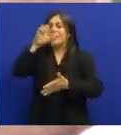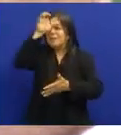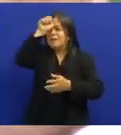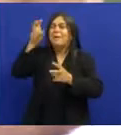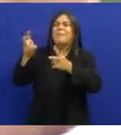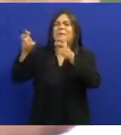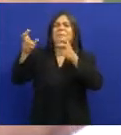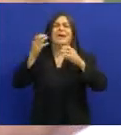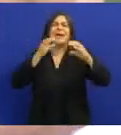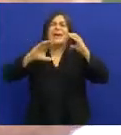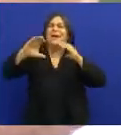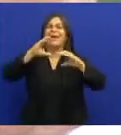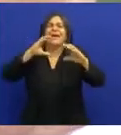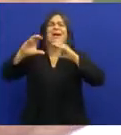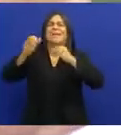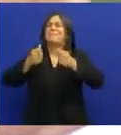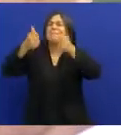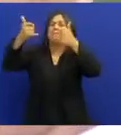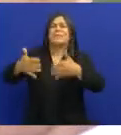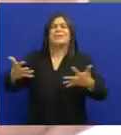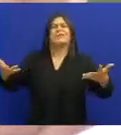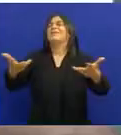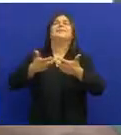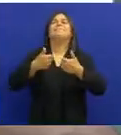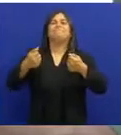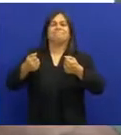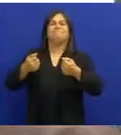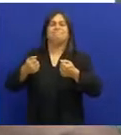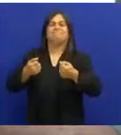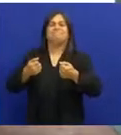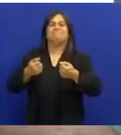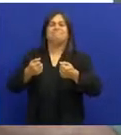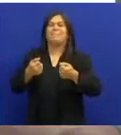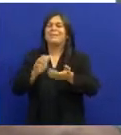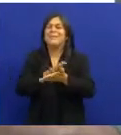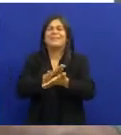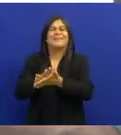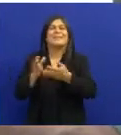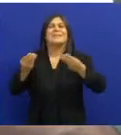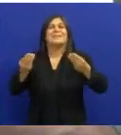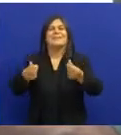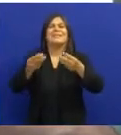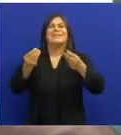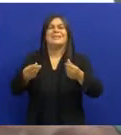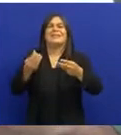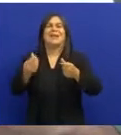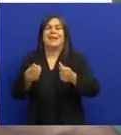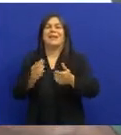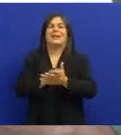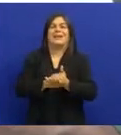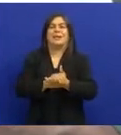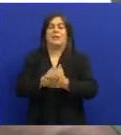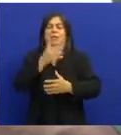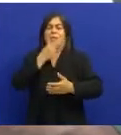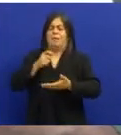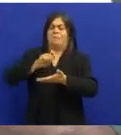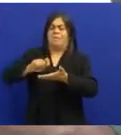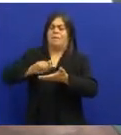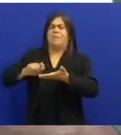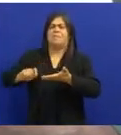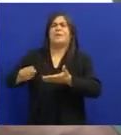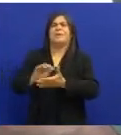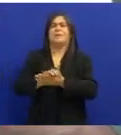se aprendendo Cantou todas as músicas pra ele Era um dos Compositores Que dava mais atenção A Jack do